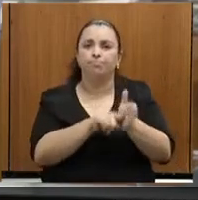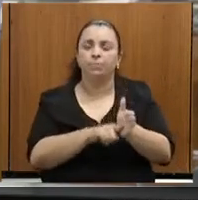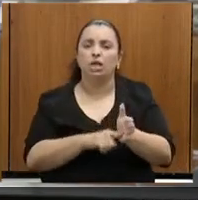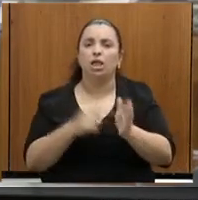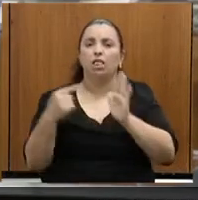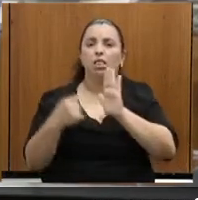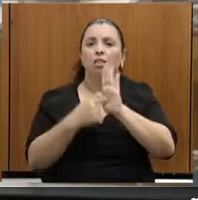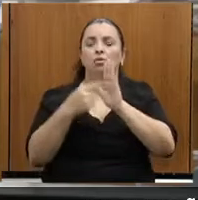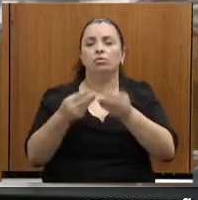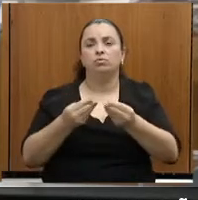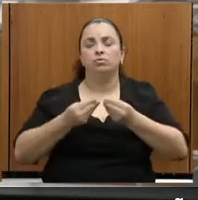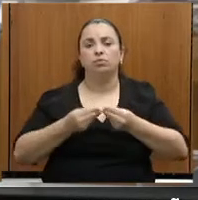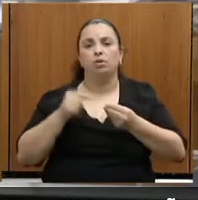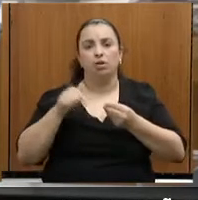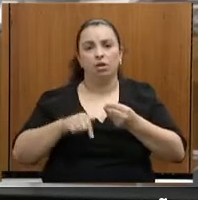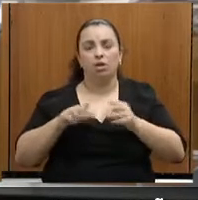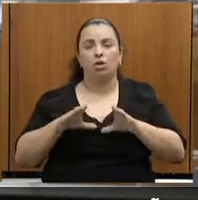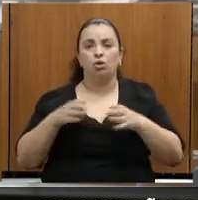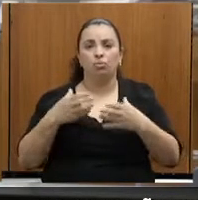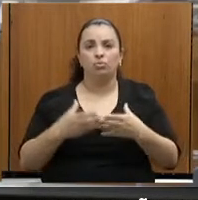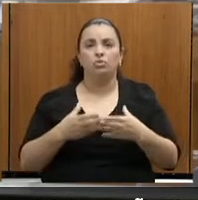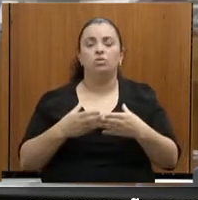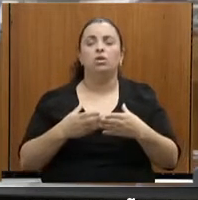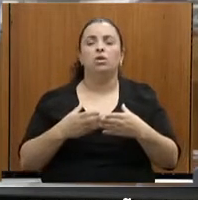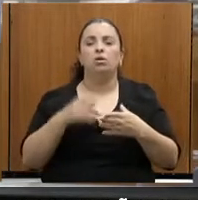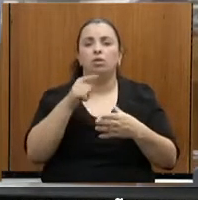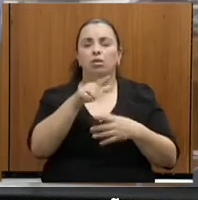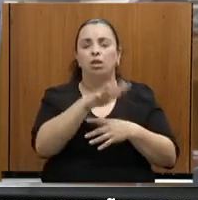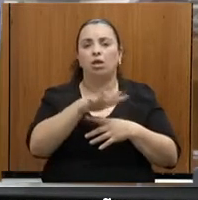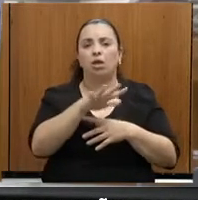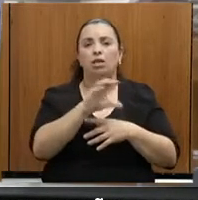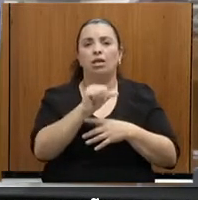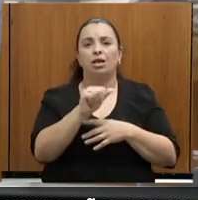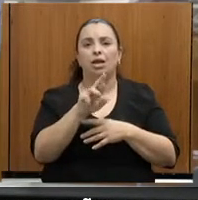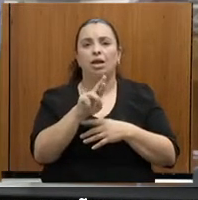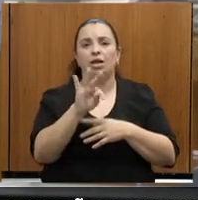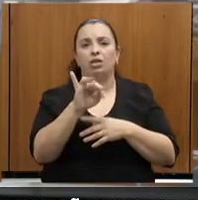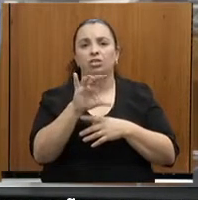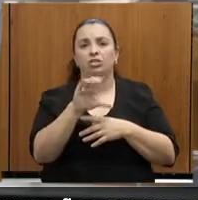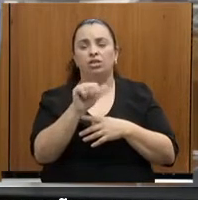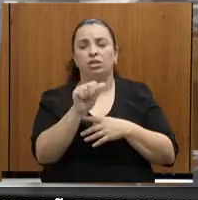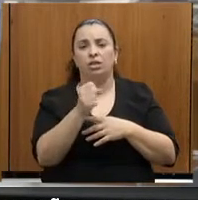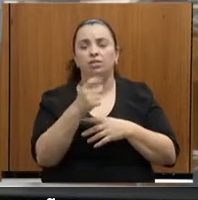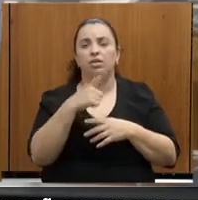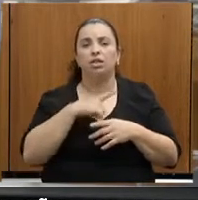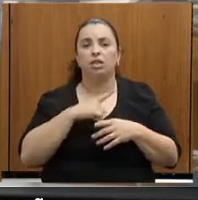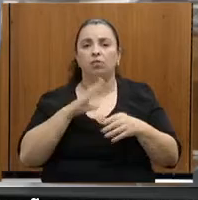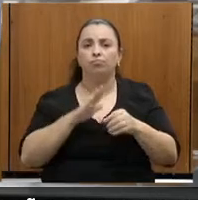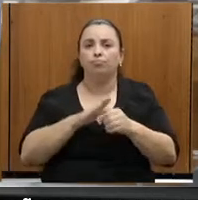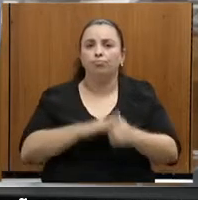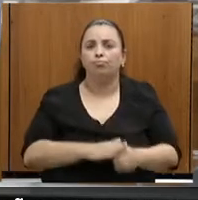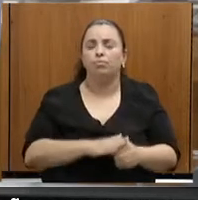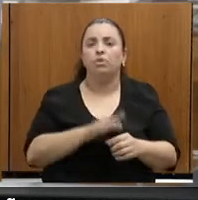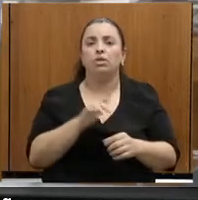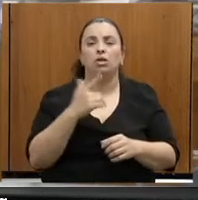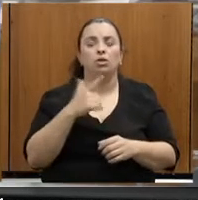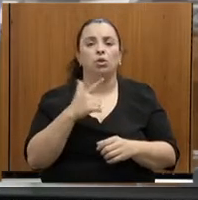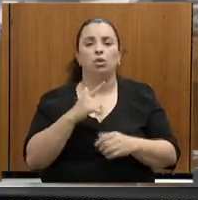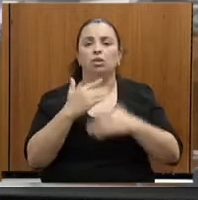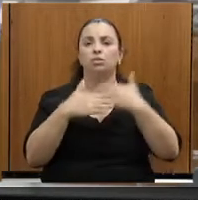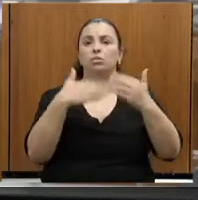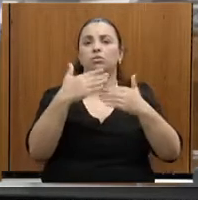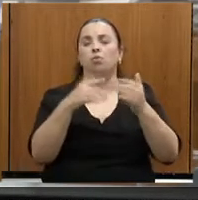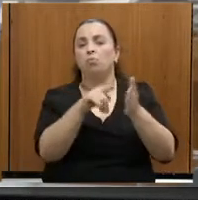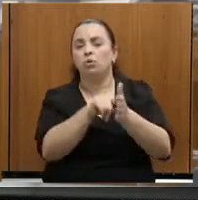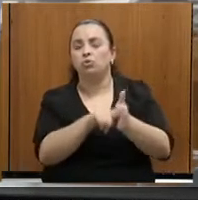essa comissão de intervenção em áreas cárticas, que estariam sendo suprimidas sem o desenvolvimento de qualquer estudo de